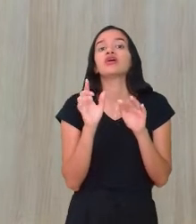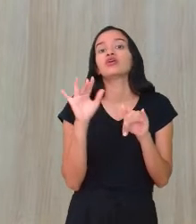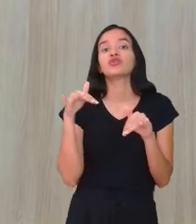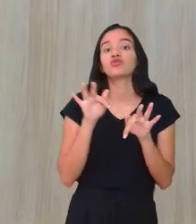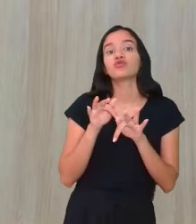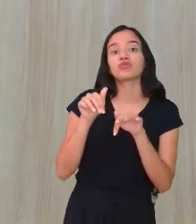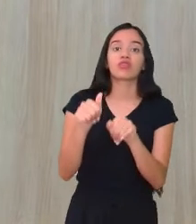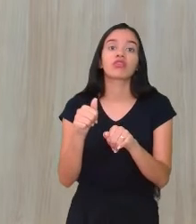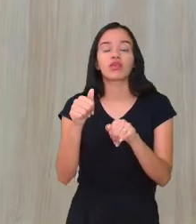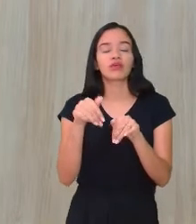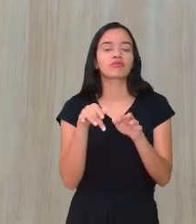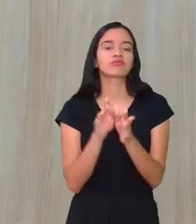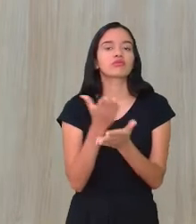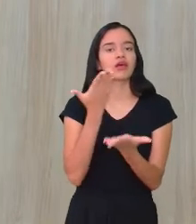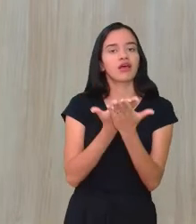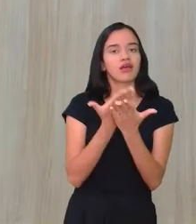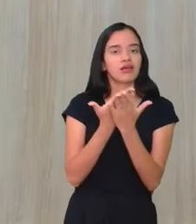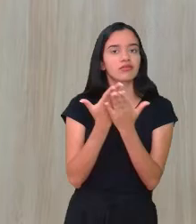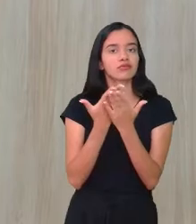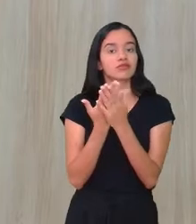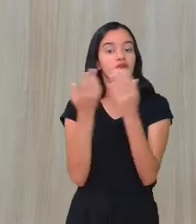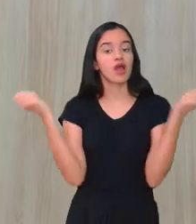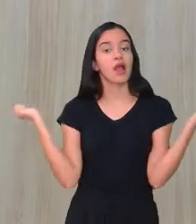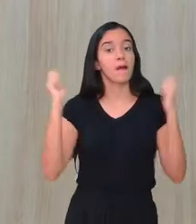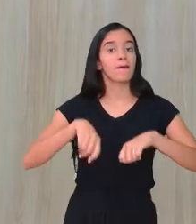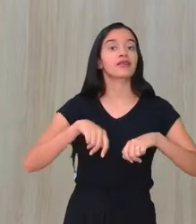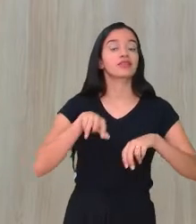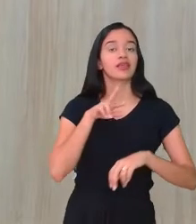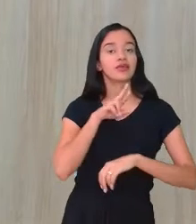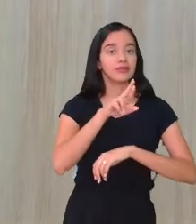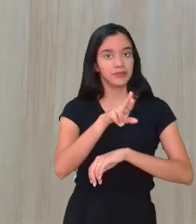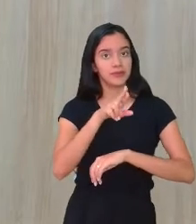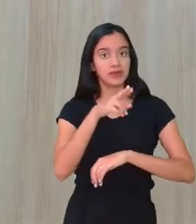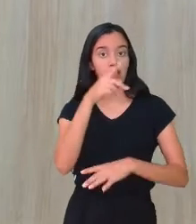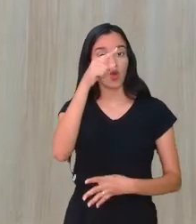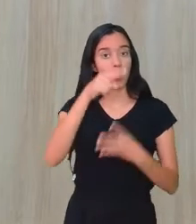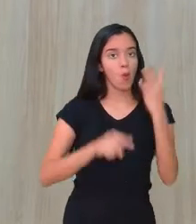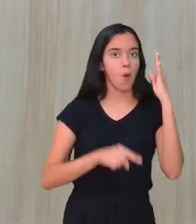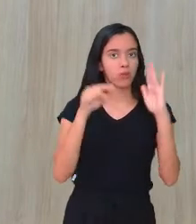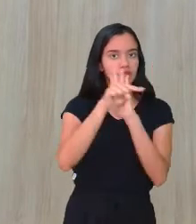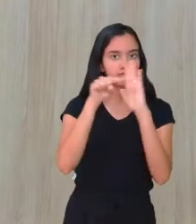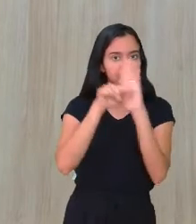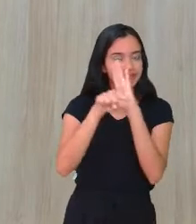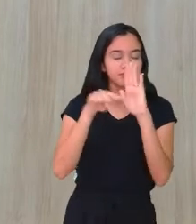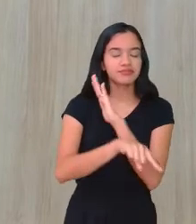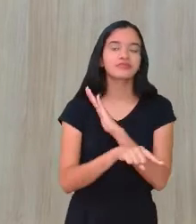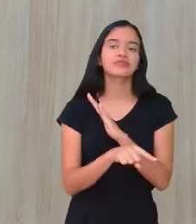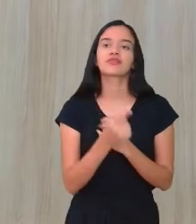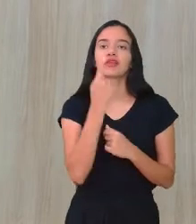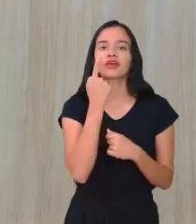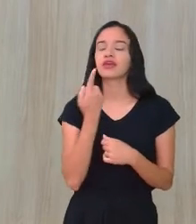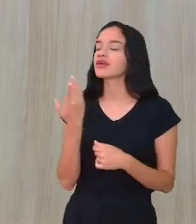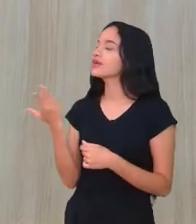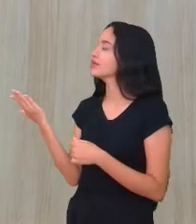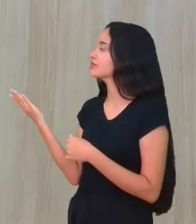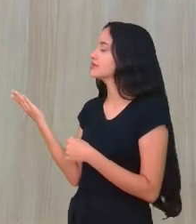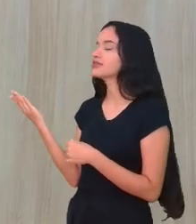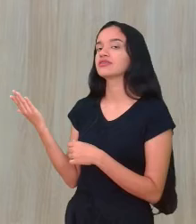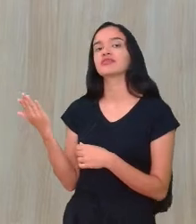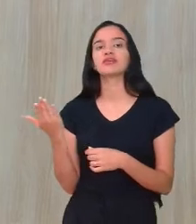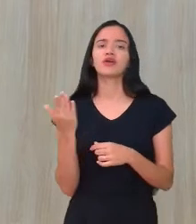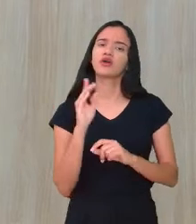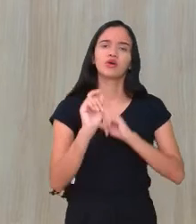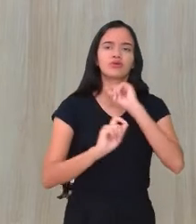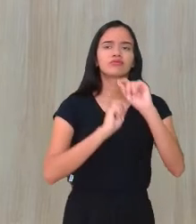possamos responder, responder, sejamos capazes, né, de responder essas quatro perguntas. Então, aqui, vamos definir, né, o que